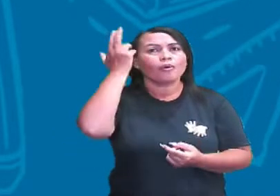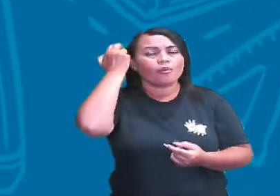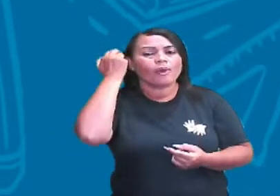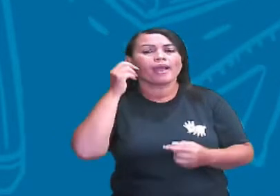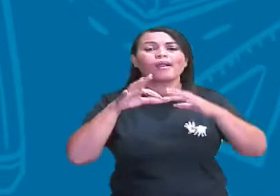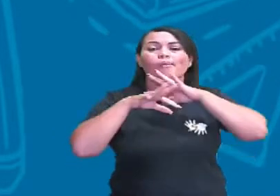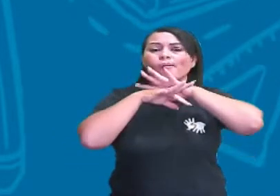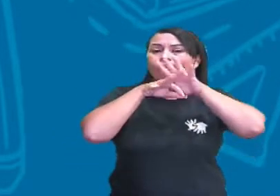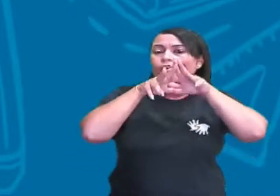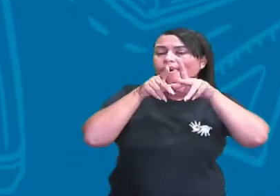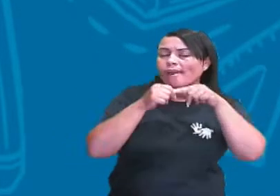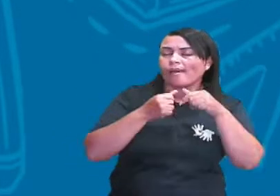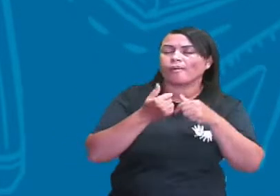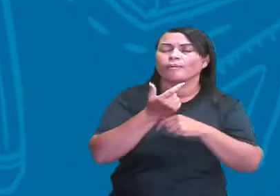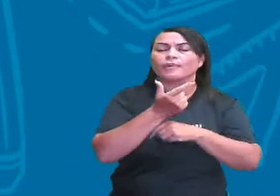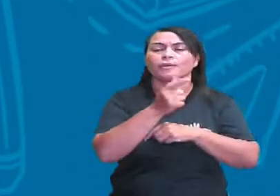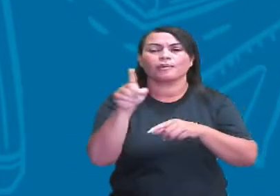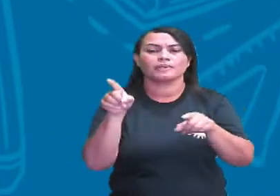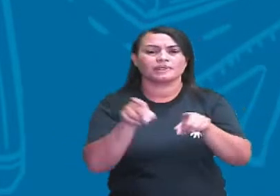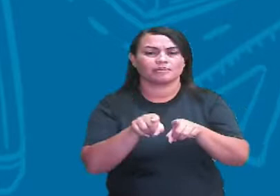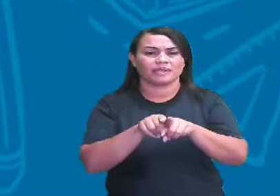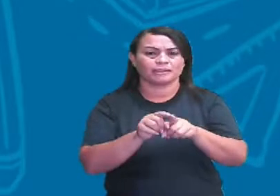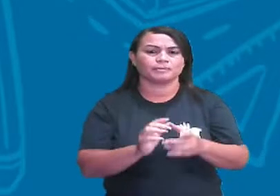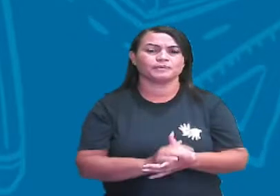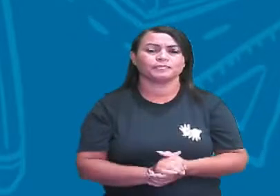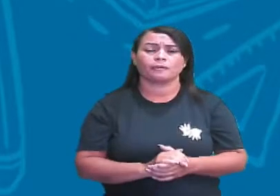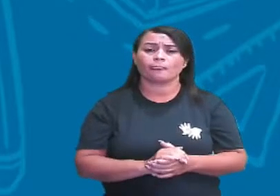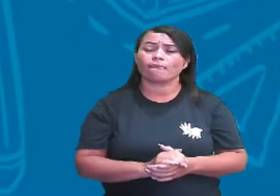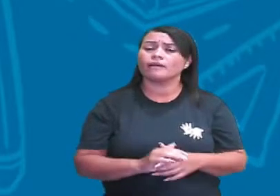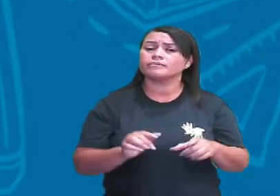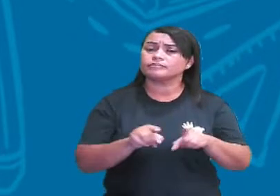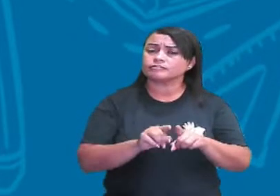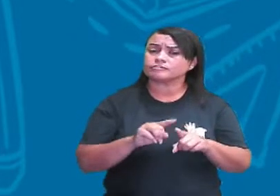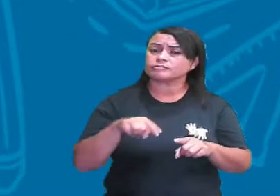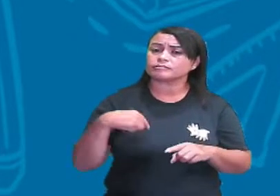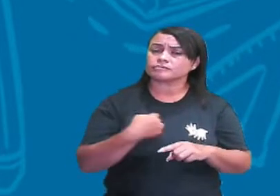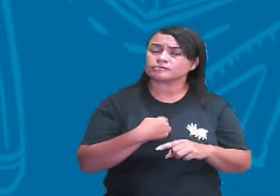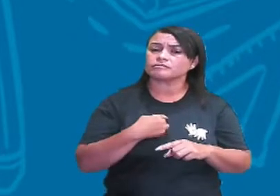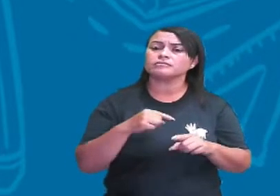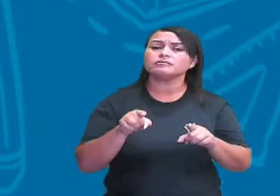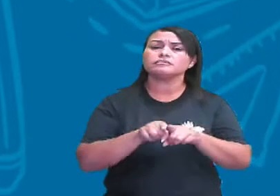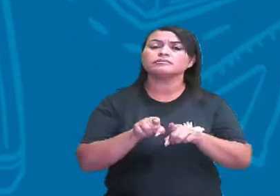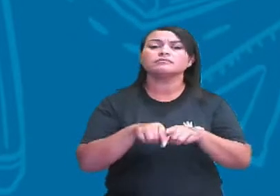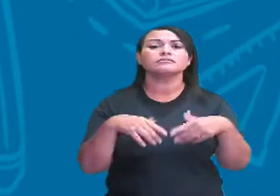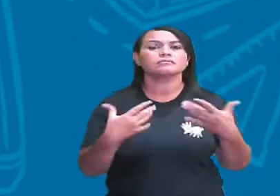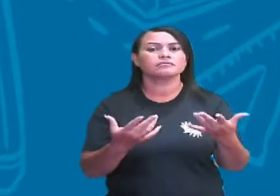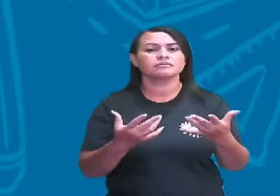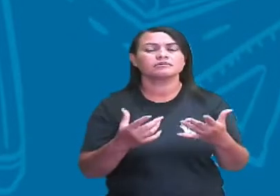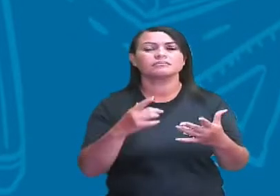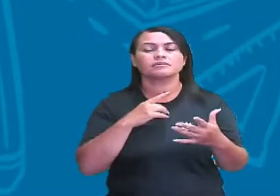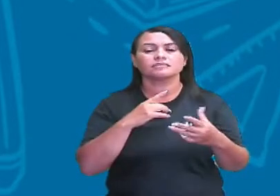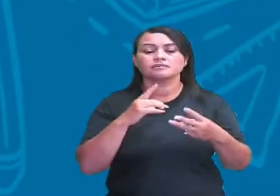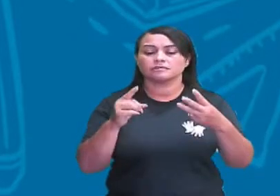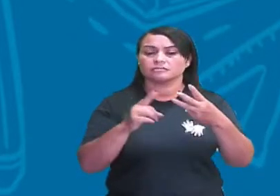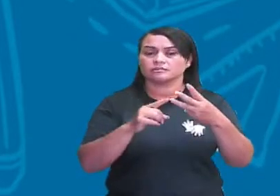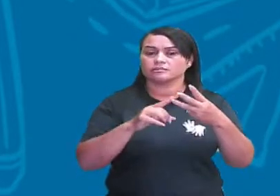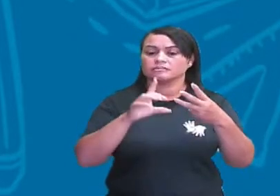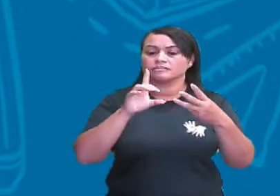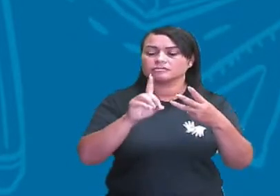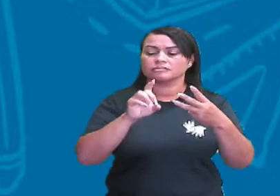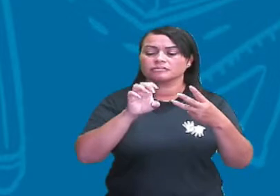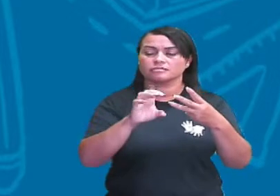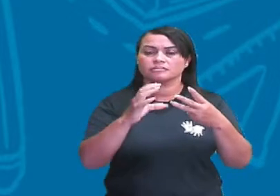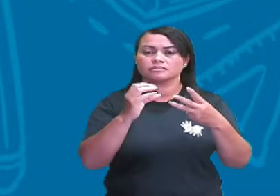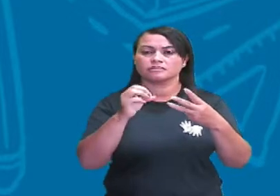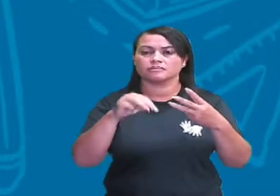leão e outras espécies de animais. E nós temos a categoria dos decompositores. Os decompositores são